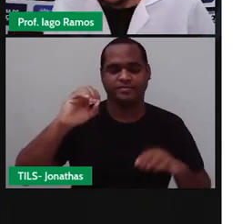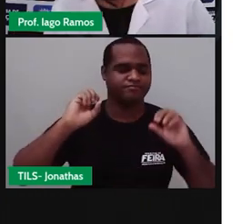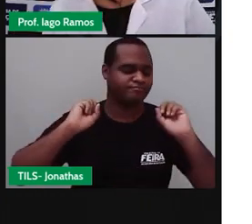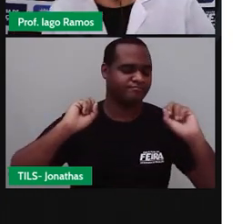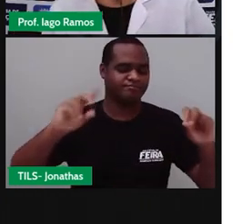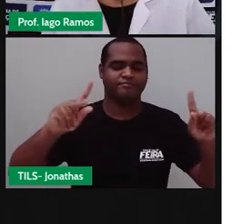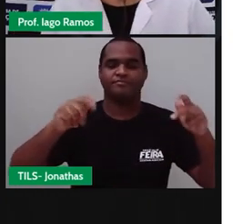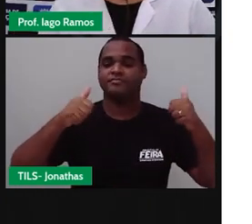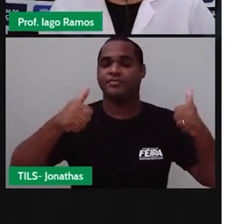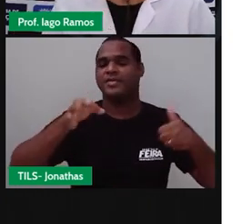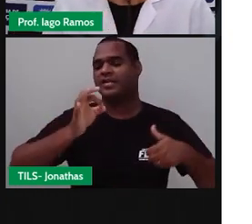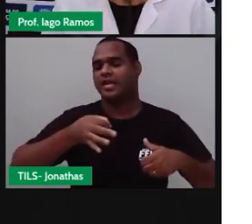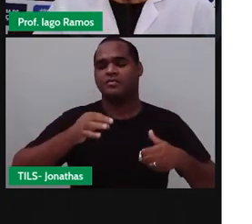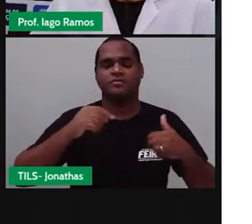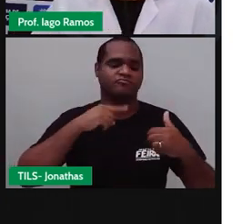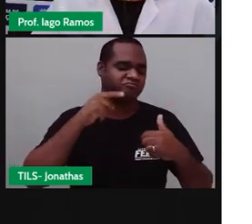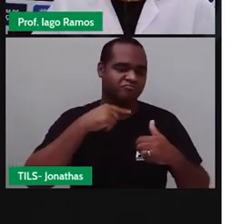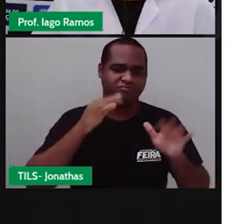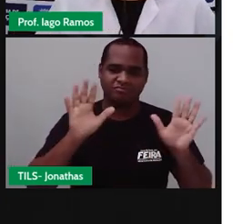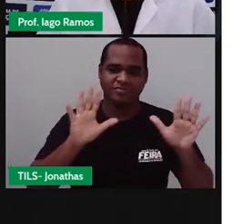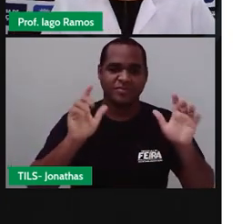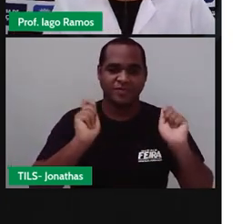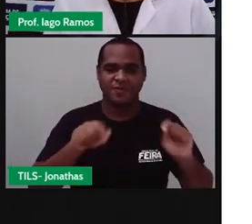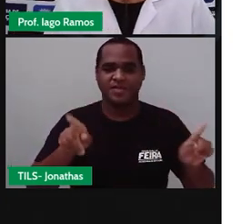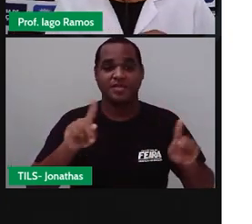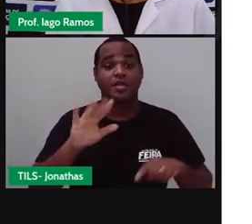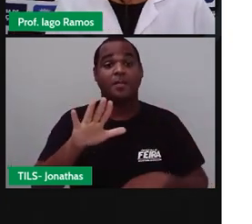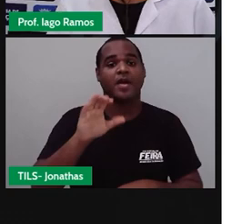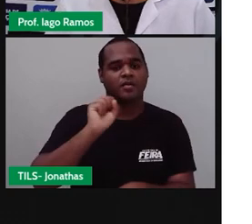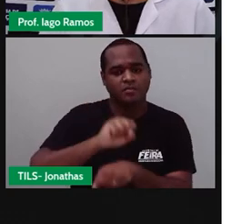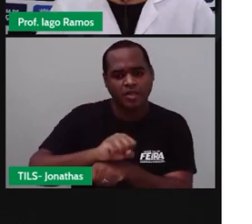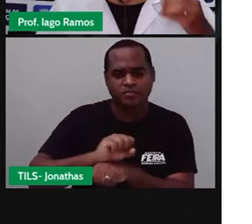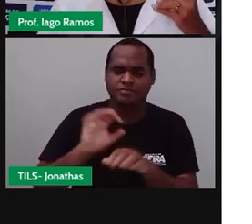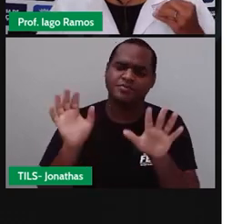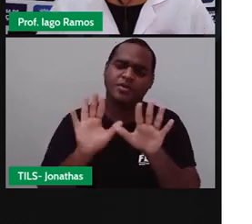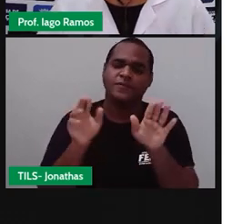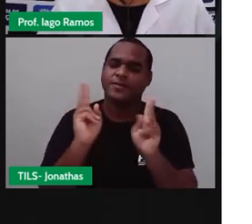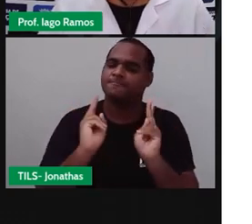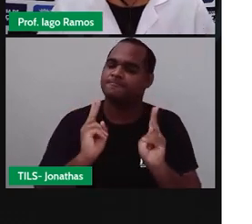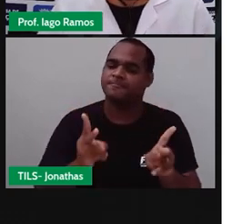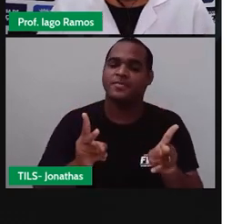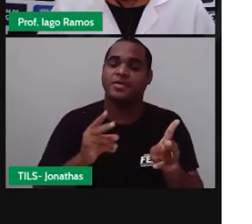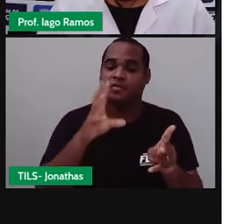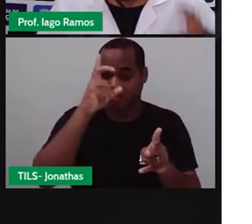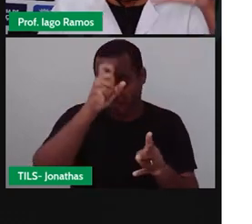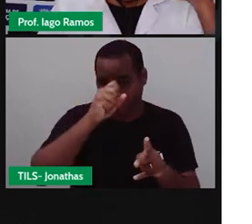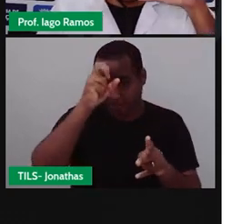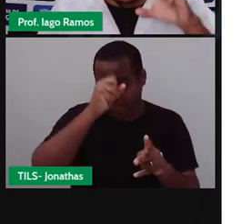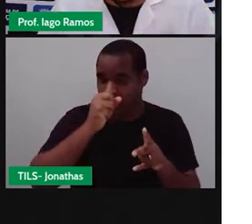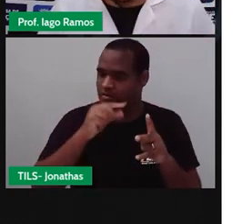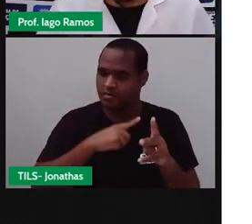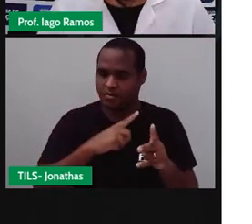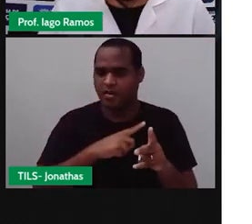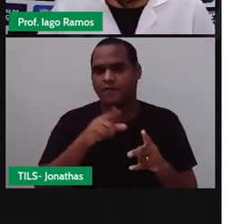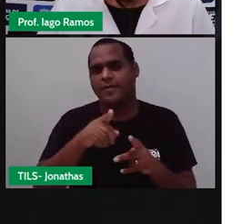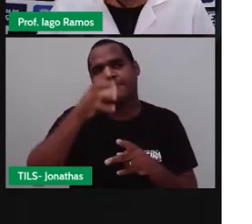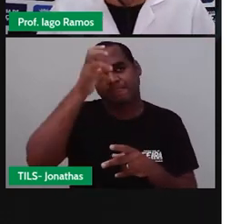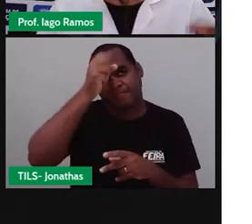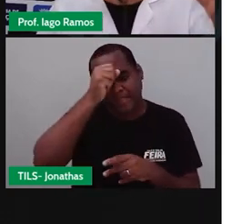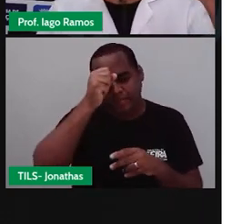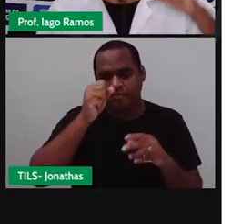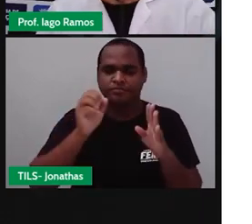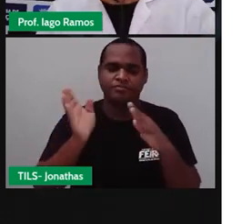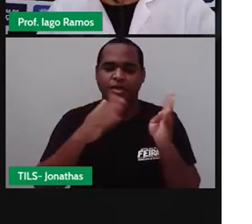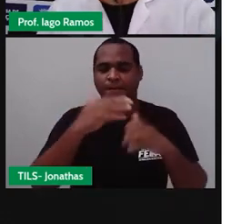Com certeza, não tenho dúvida, mas não para por aqui, você pode continuar aprendendo depois que essa aula se encerrar,